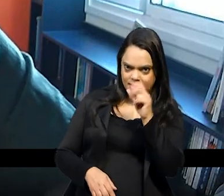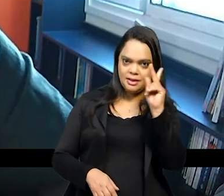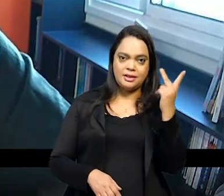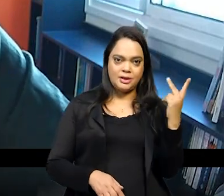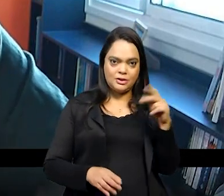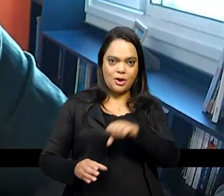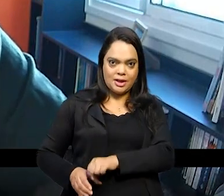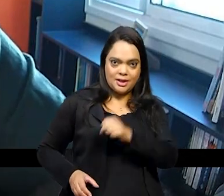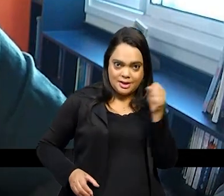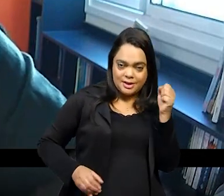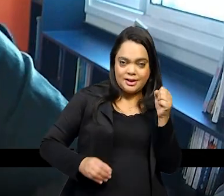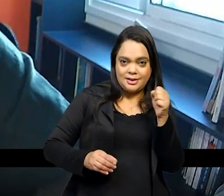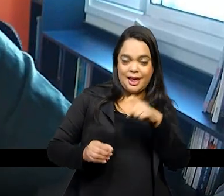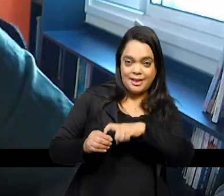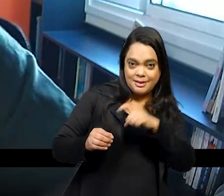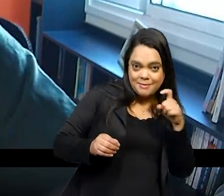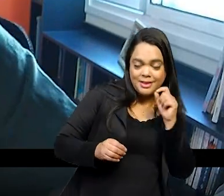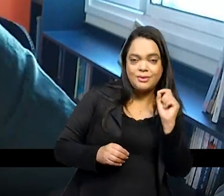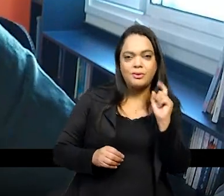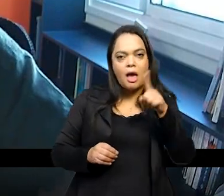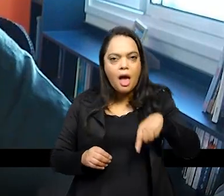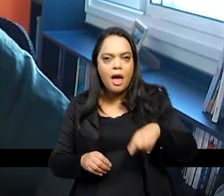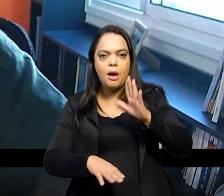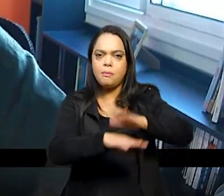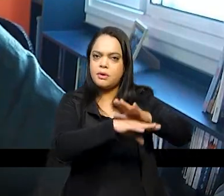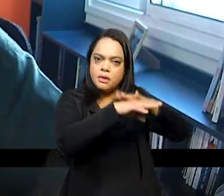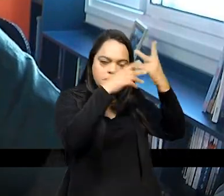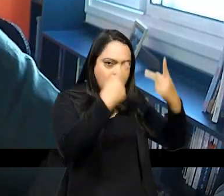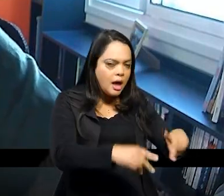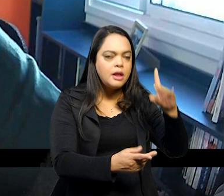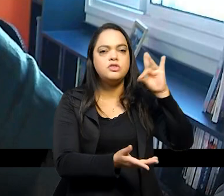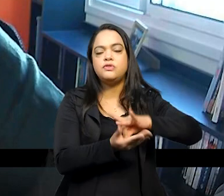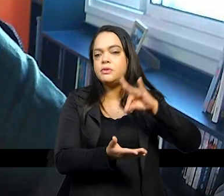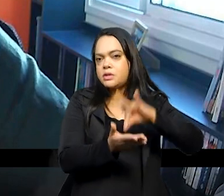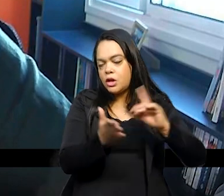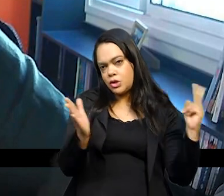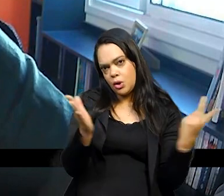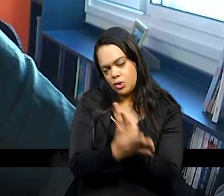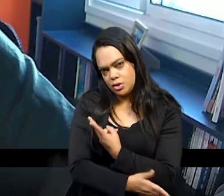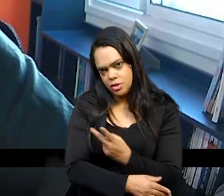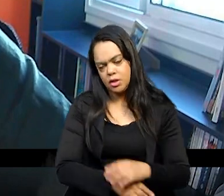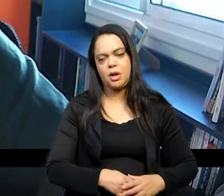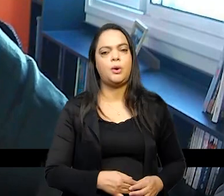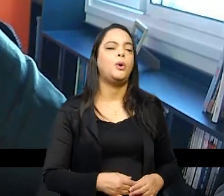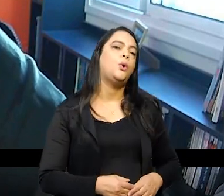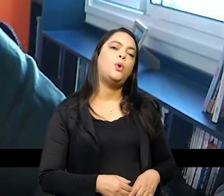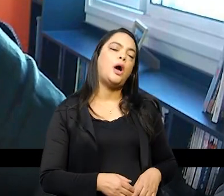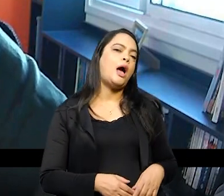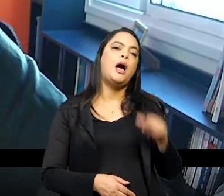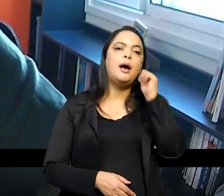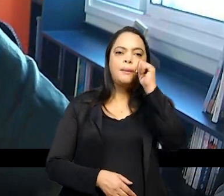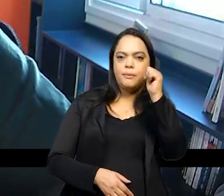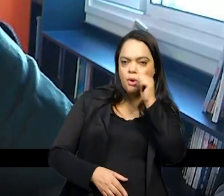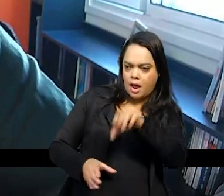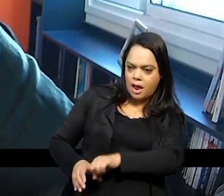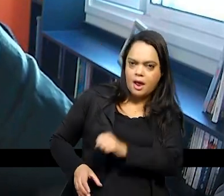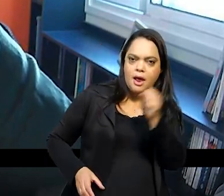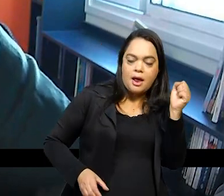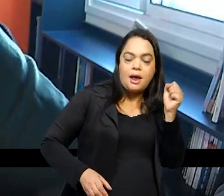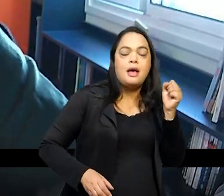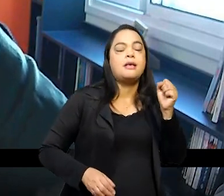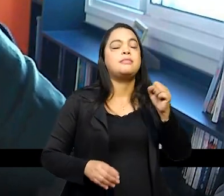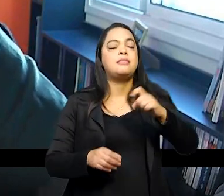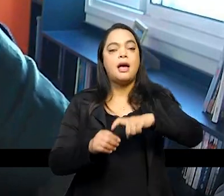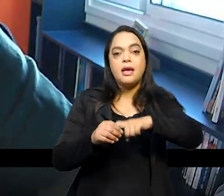é isso que nós temos que fazer o lugar das mulheres na independência não é o lugar das mulheres atualmente 200